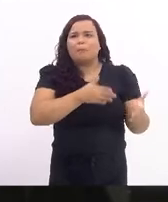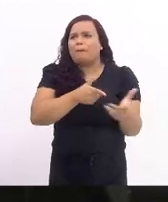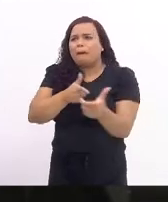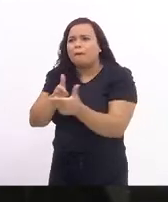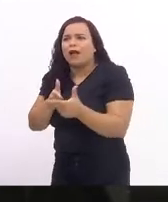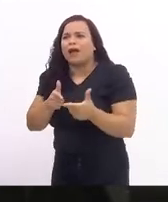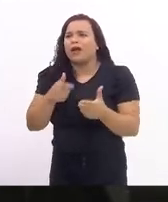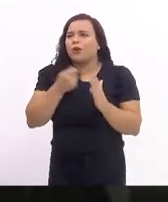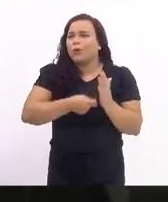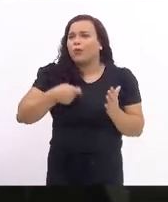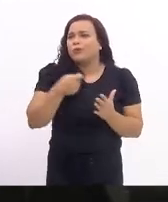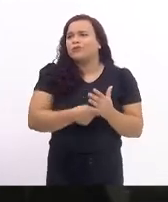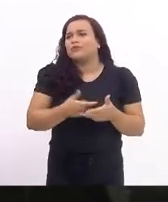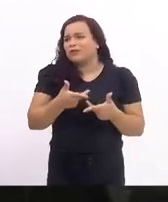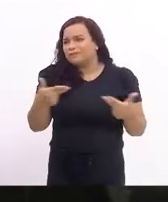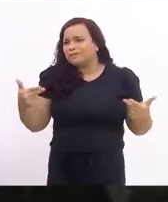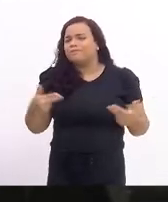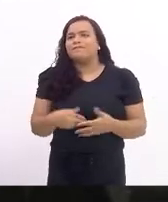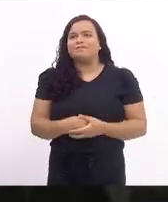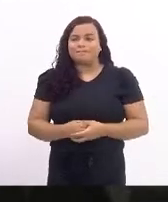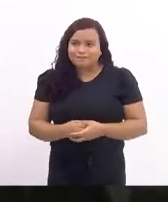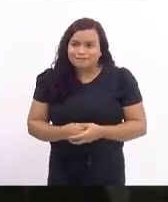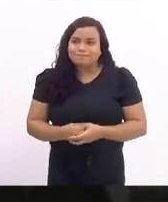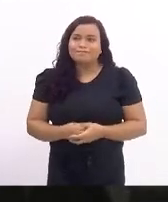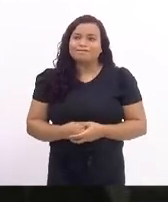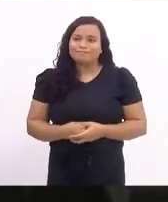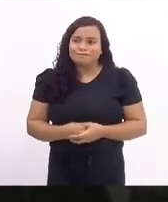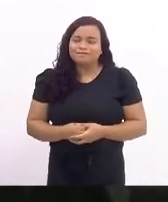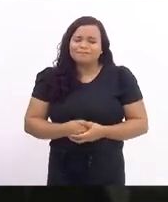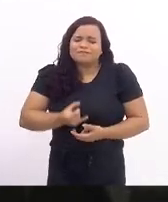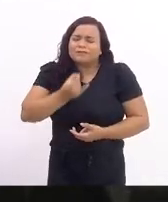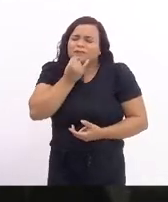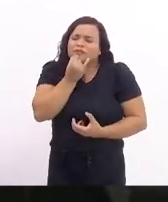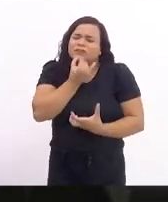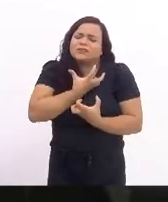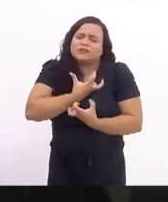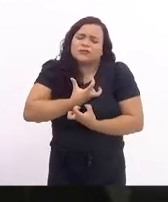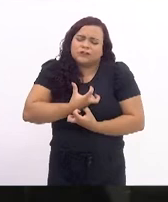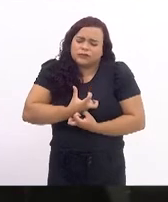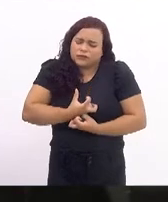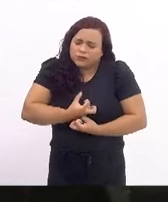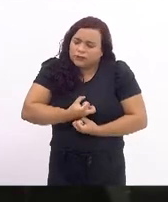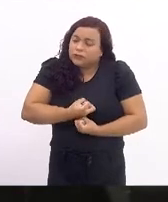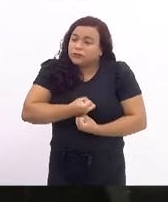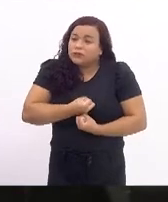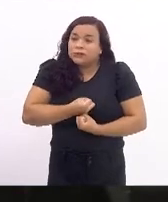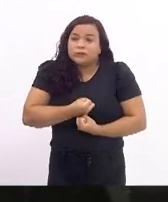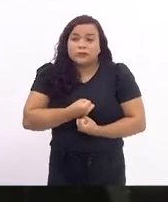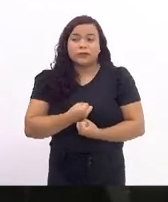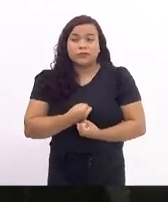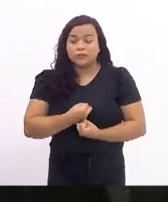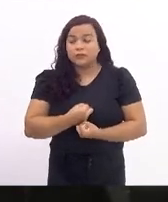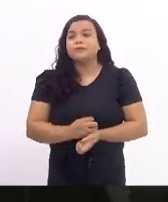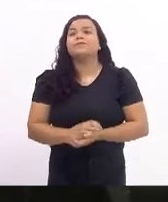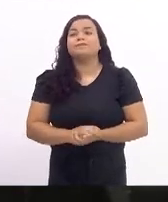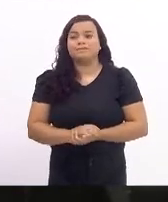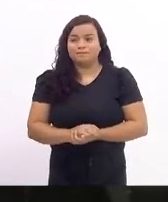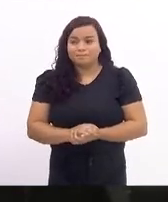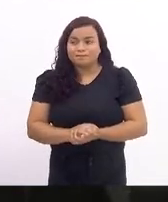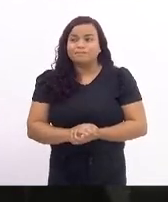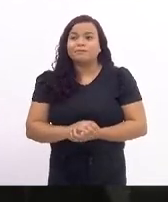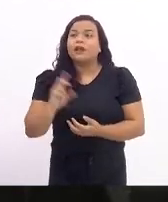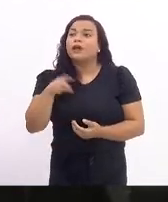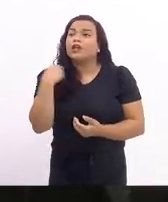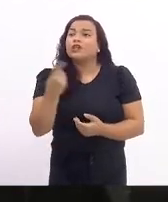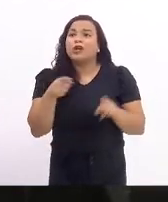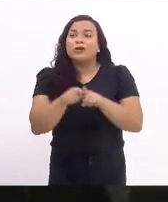Que quadro profundo de tristeza, deputada. E ainda, a gente sem